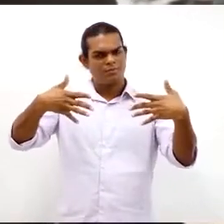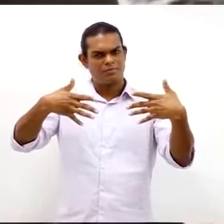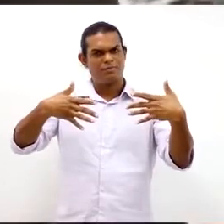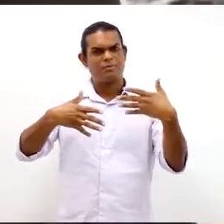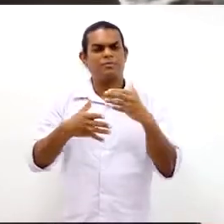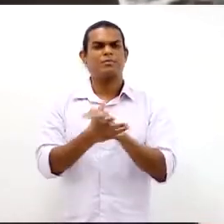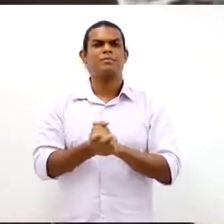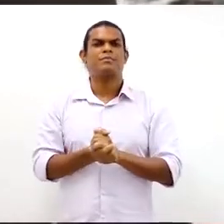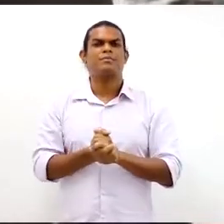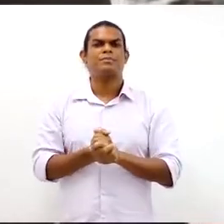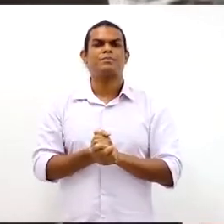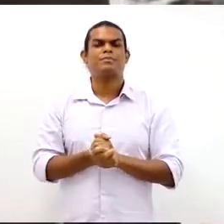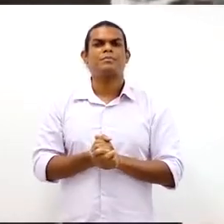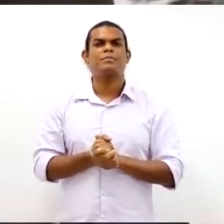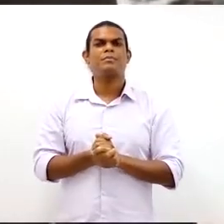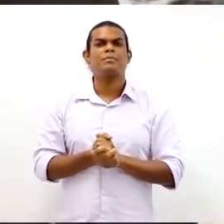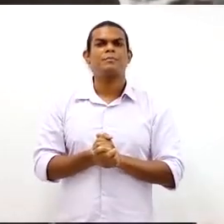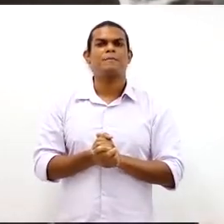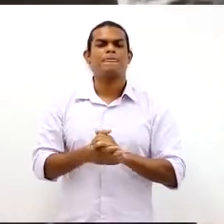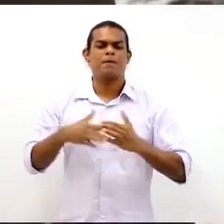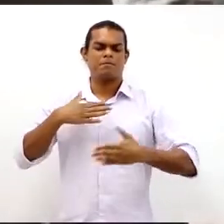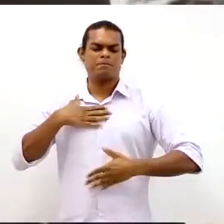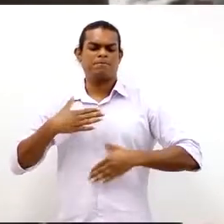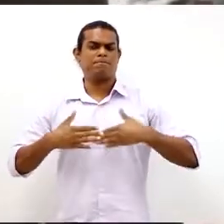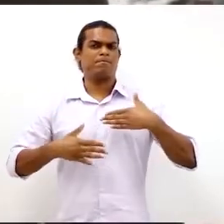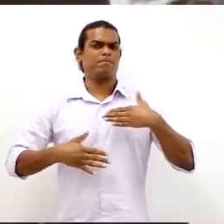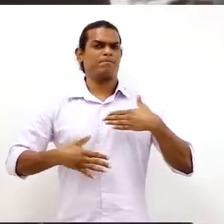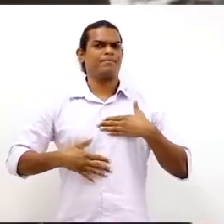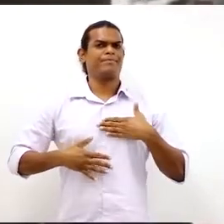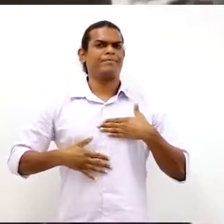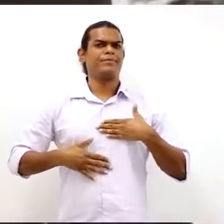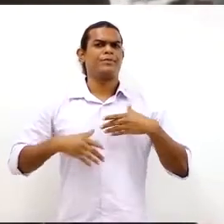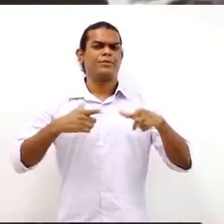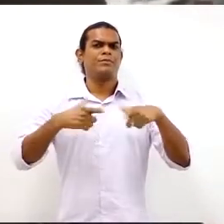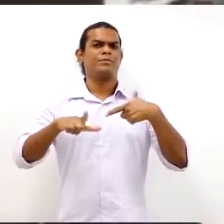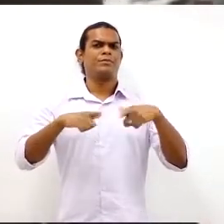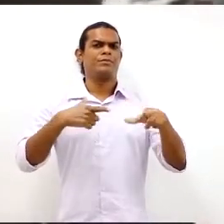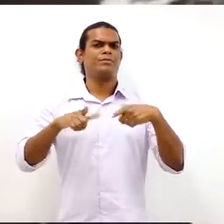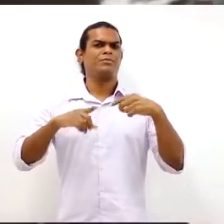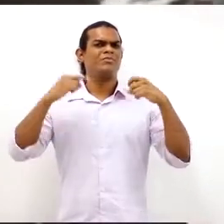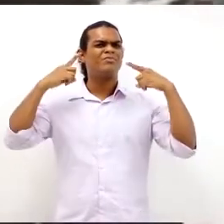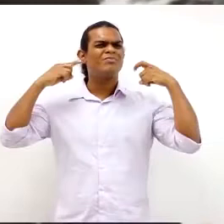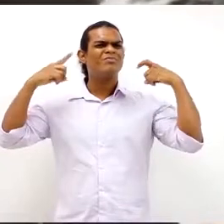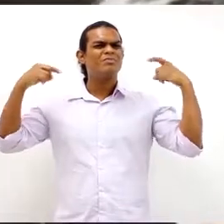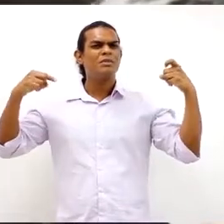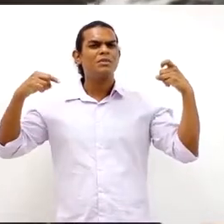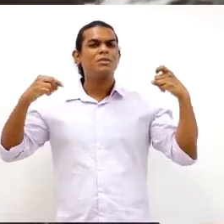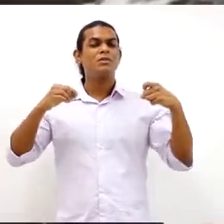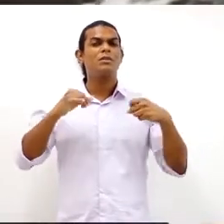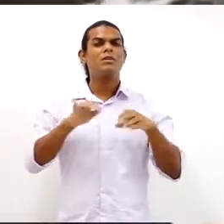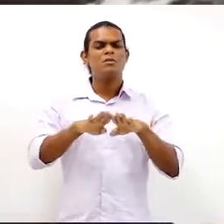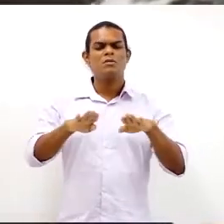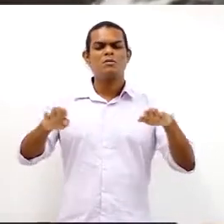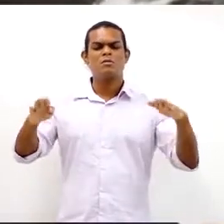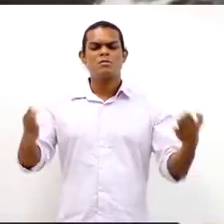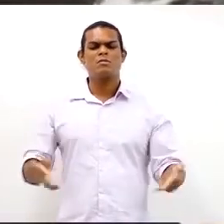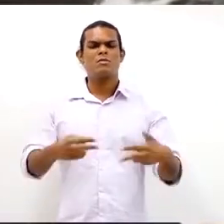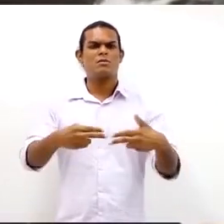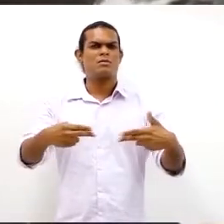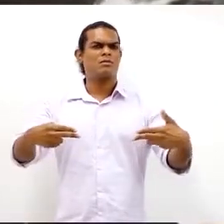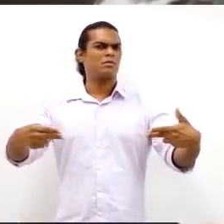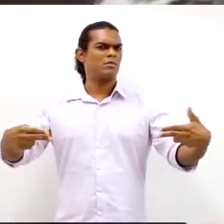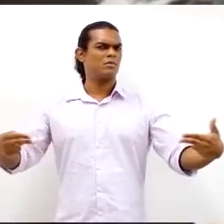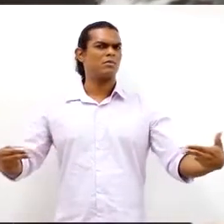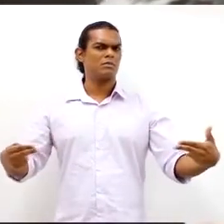com o nível de iluminação, com as posturas do trabalhador. E nós vamos... O mobiliário, se o mobiliário na empresa